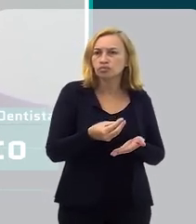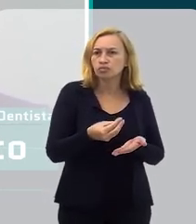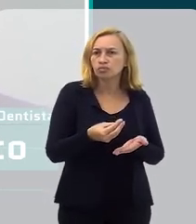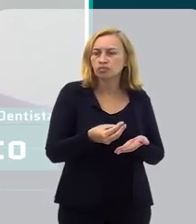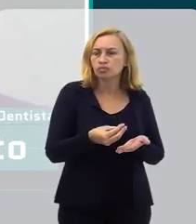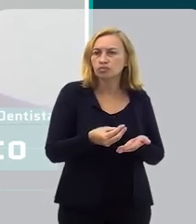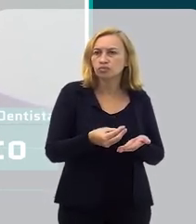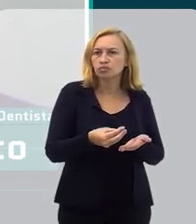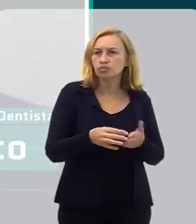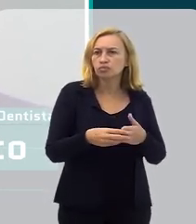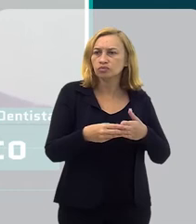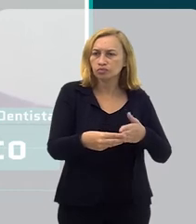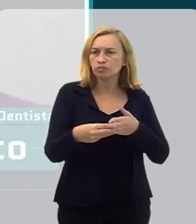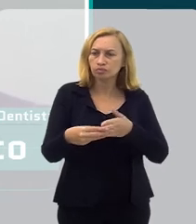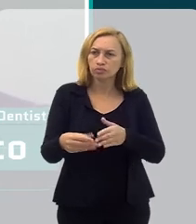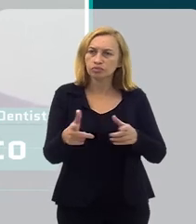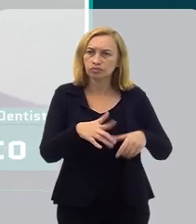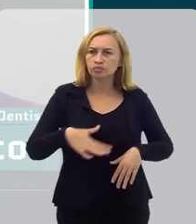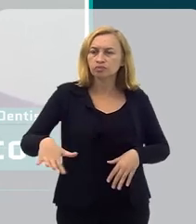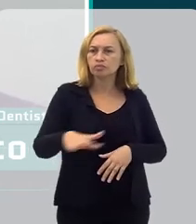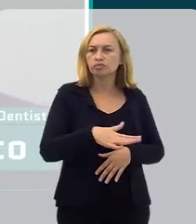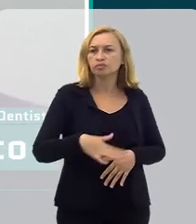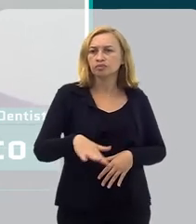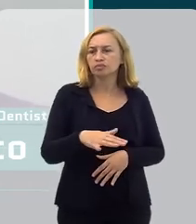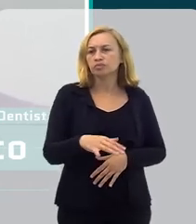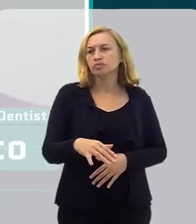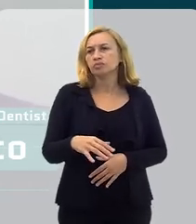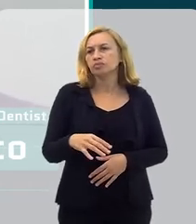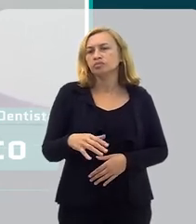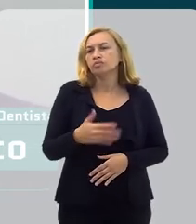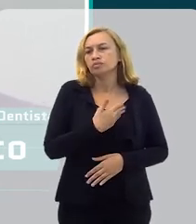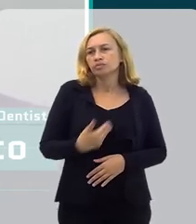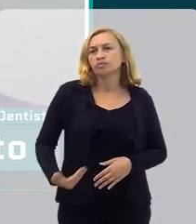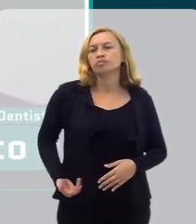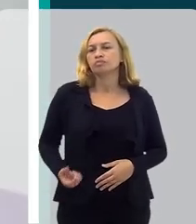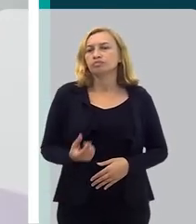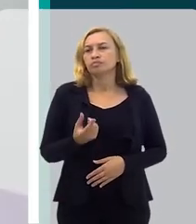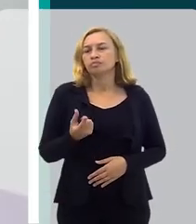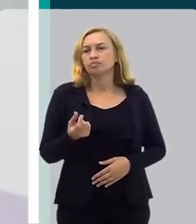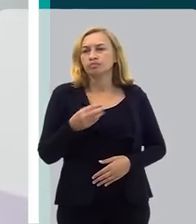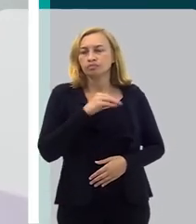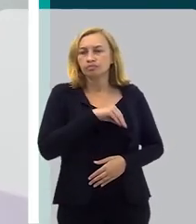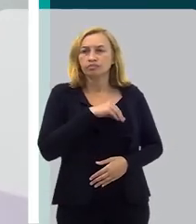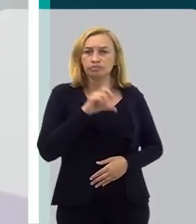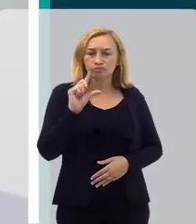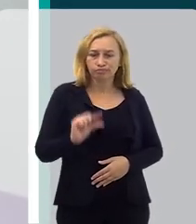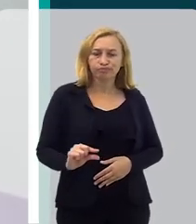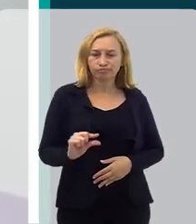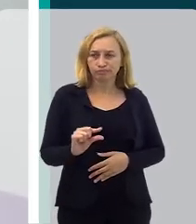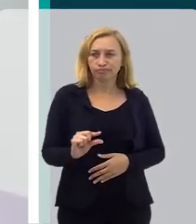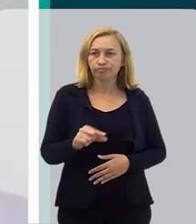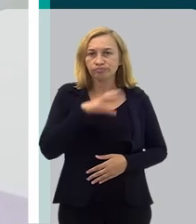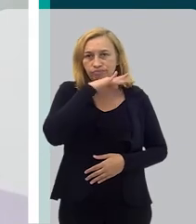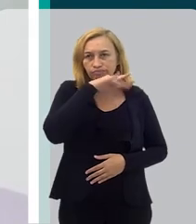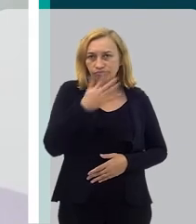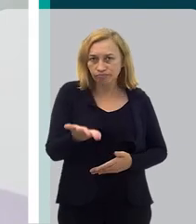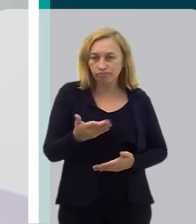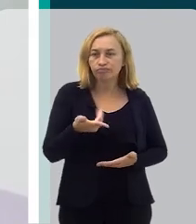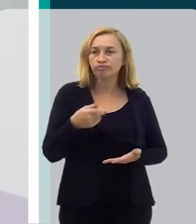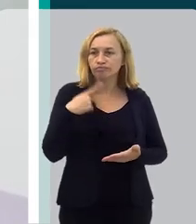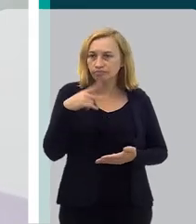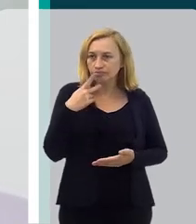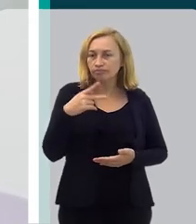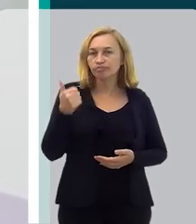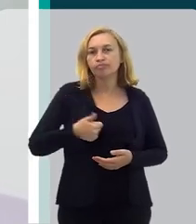no âmbito público. É muito mal remunerado. E a gente vem batendo hoje em